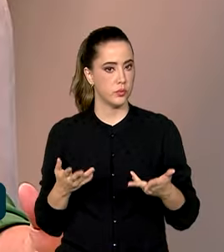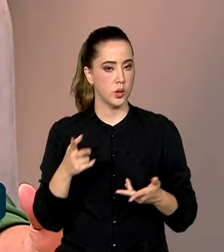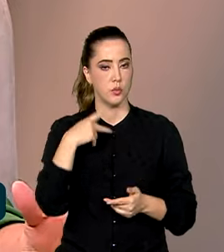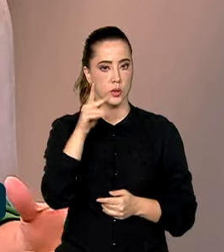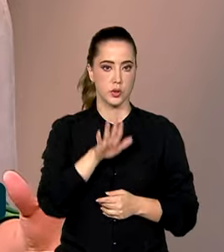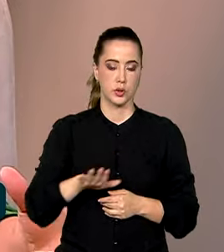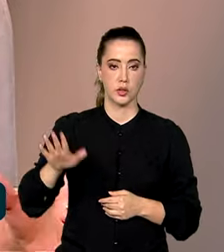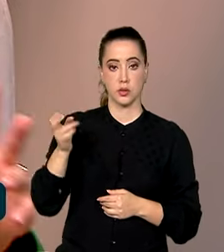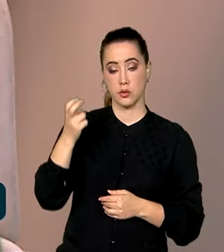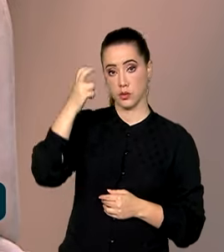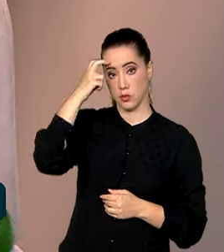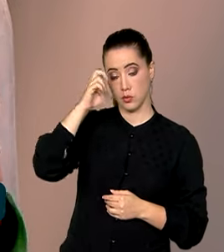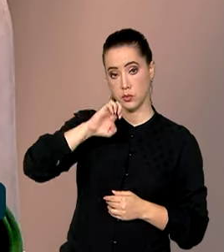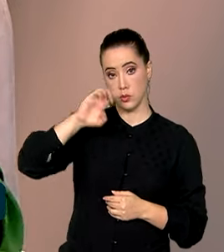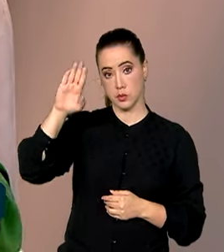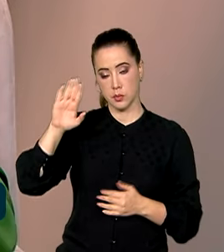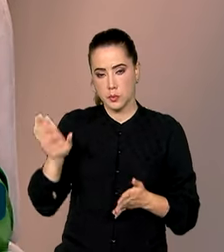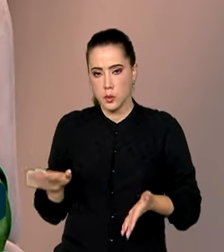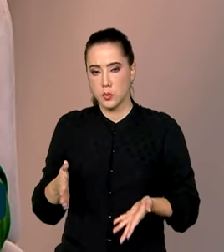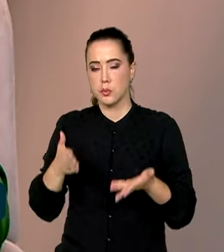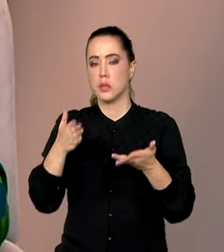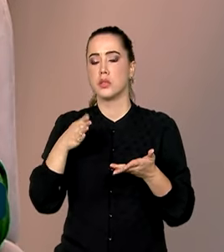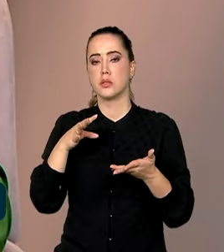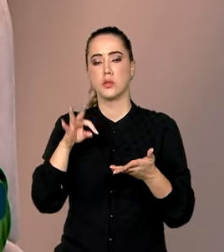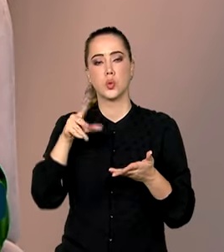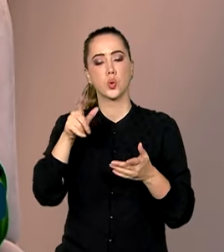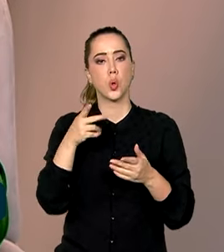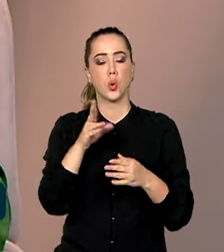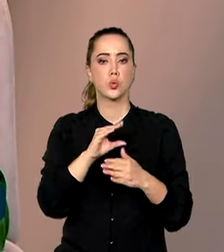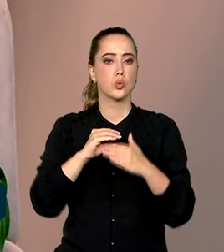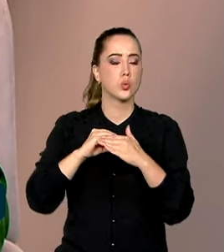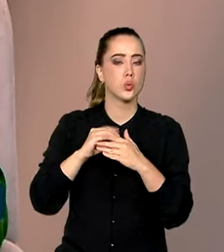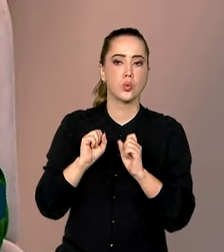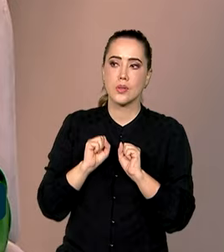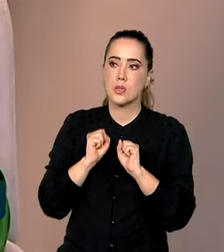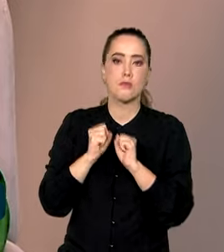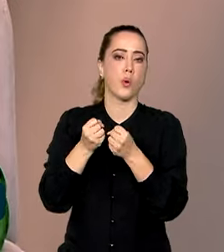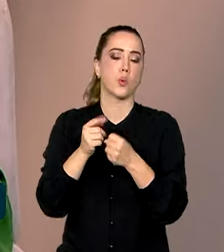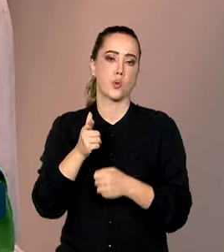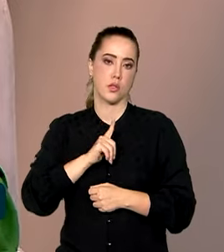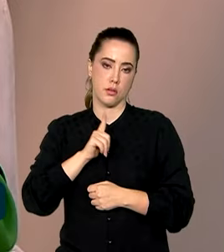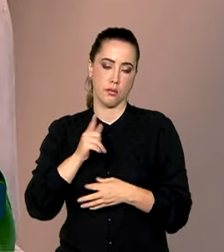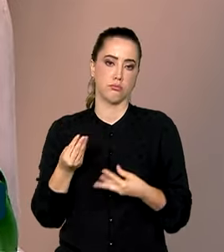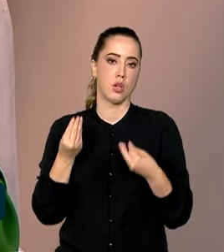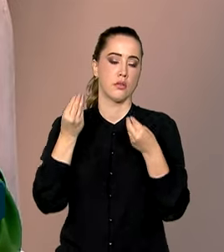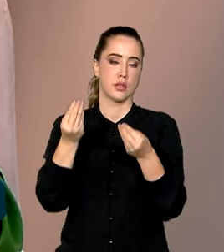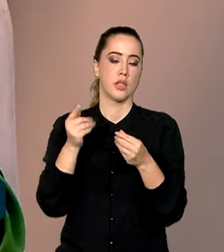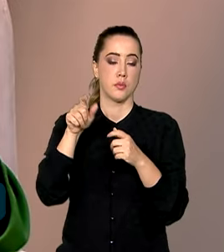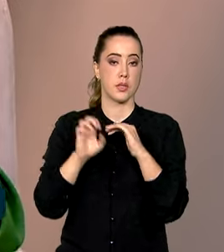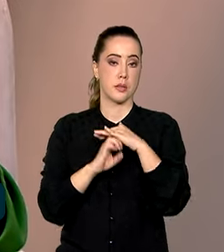Política Nacional da Cultura Exportadora mobiliza todos os recursos, os esforços que existem à disposição dos